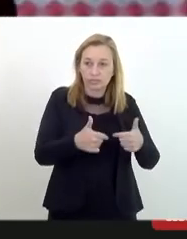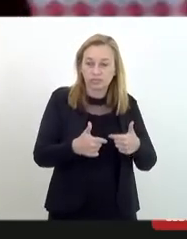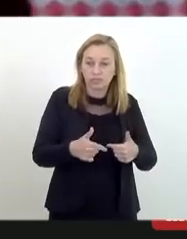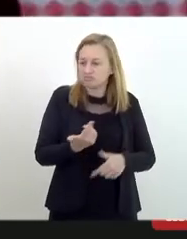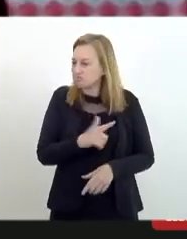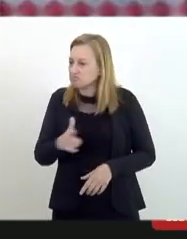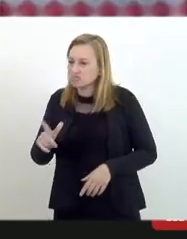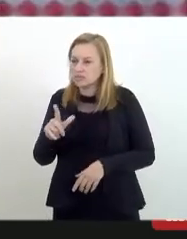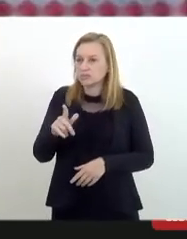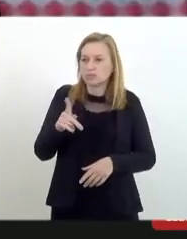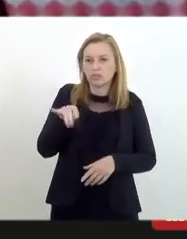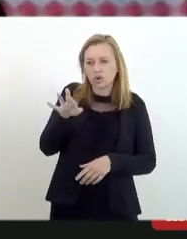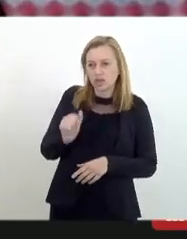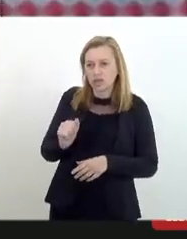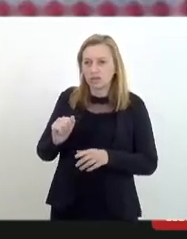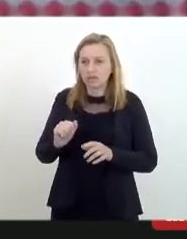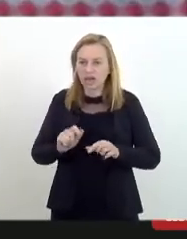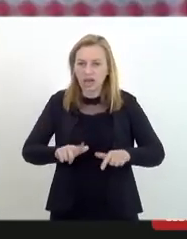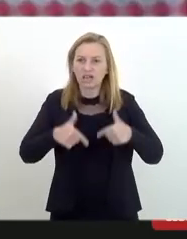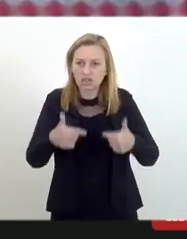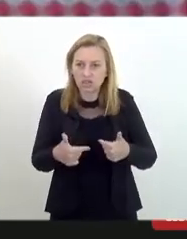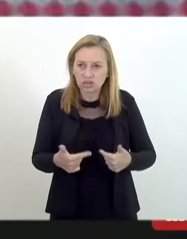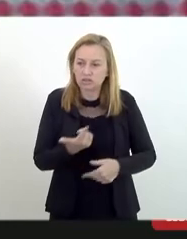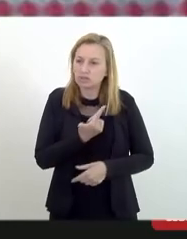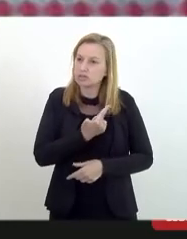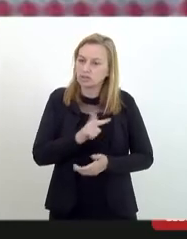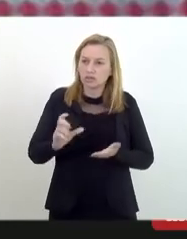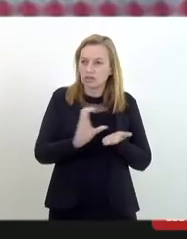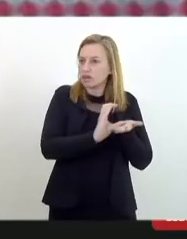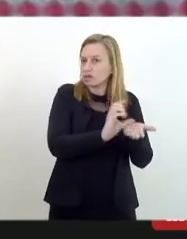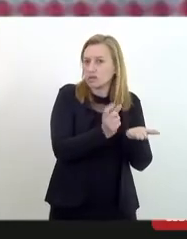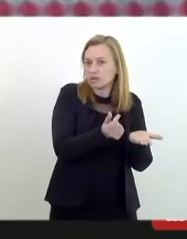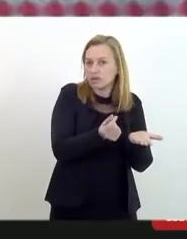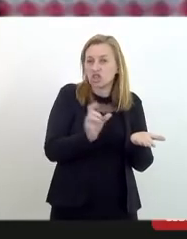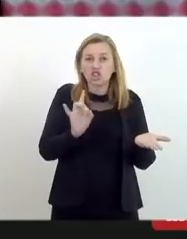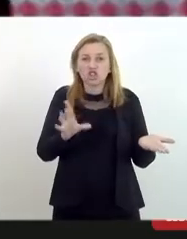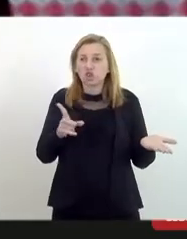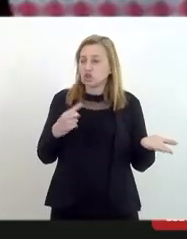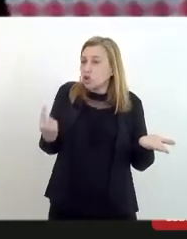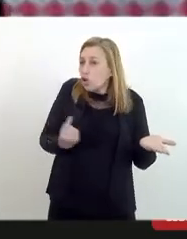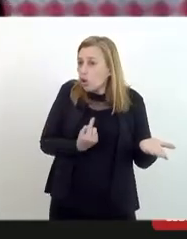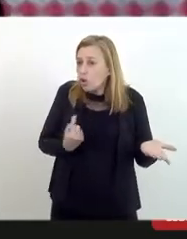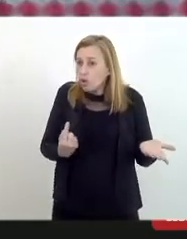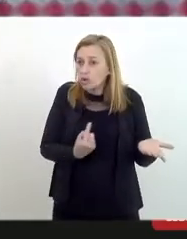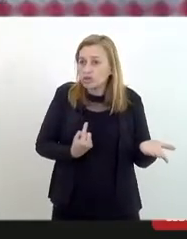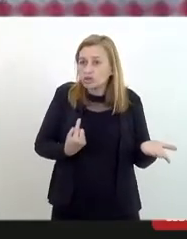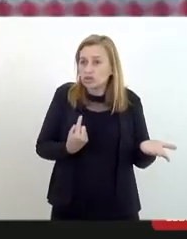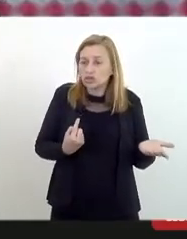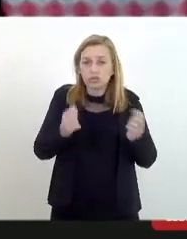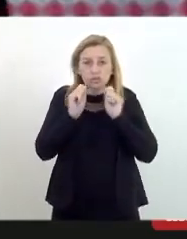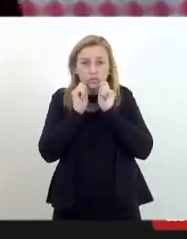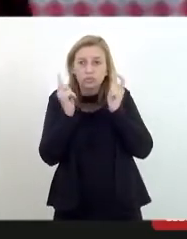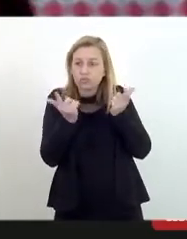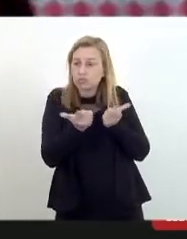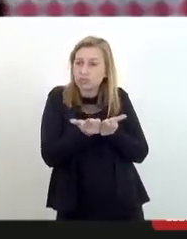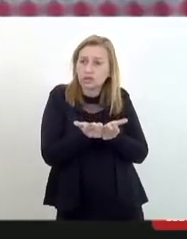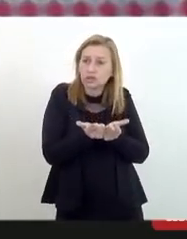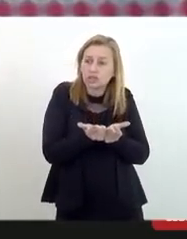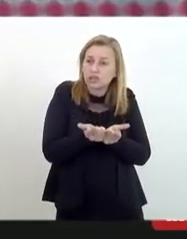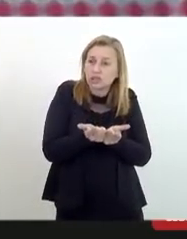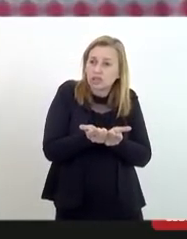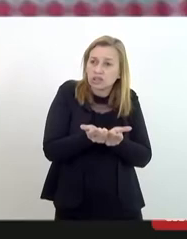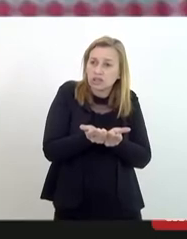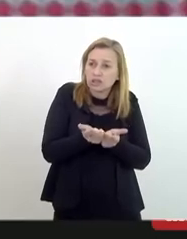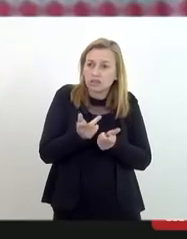se não tem ação se não tiver orçamento não basta só nós como assembleia legislativa incidirmos